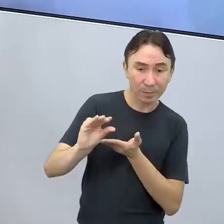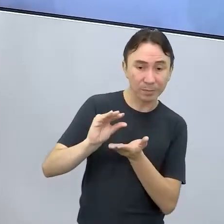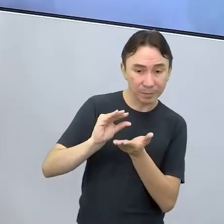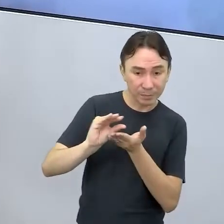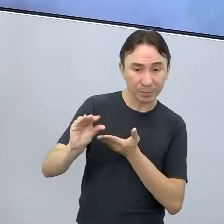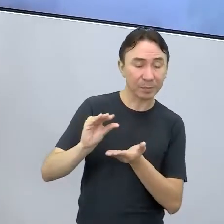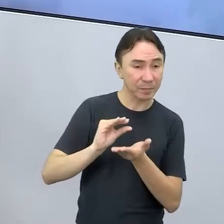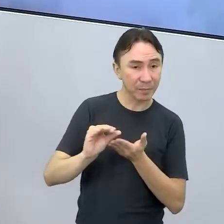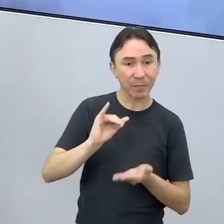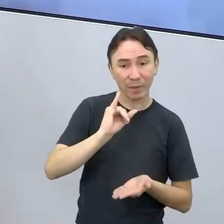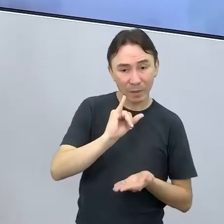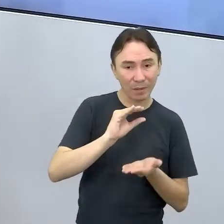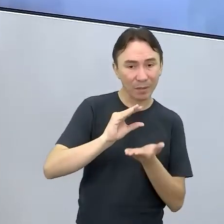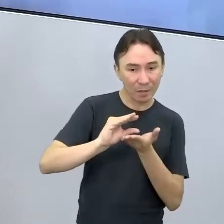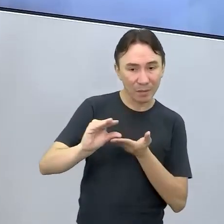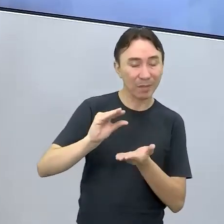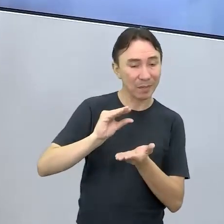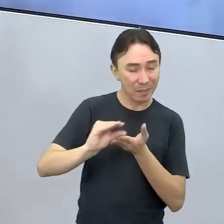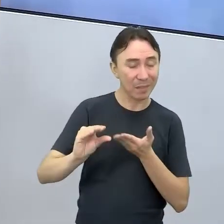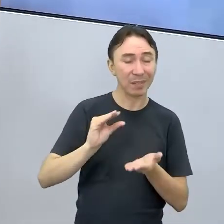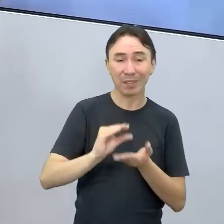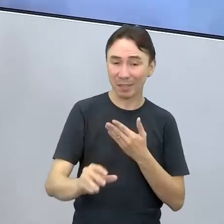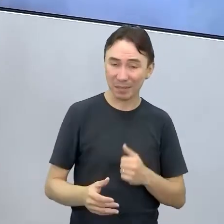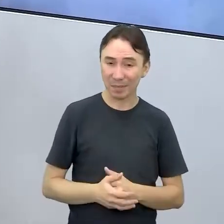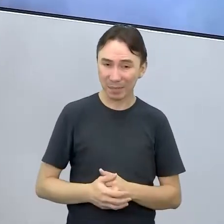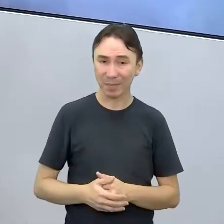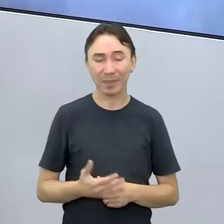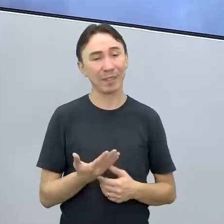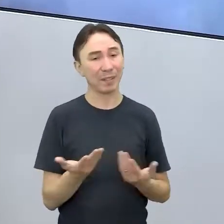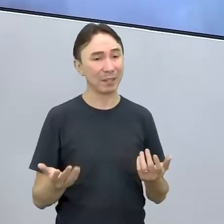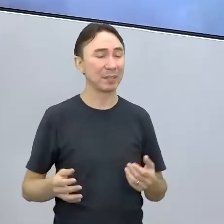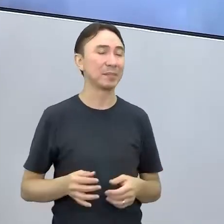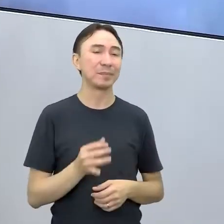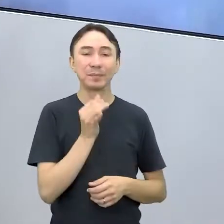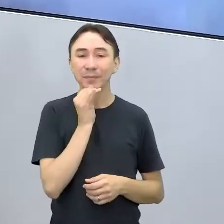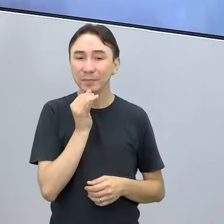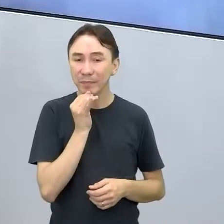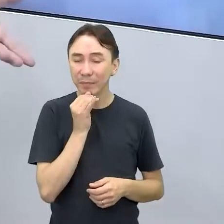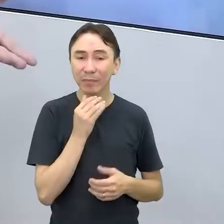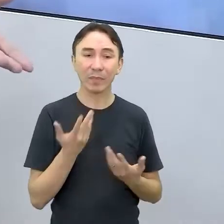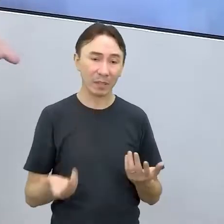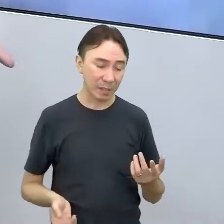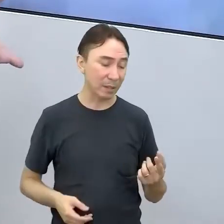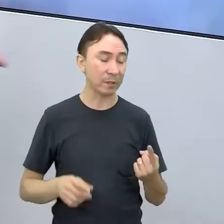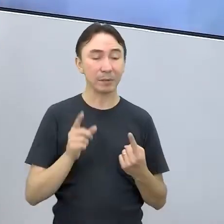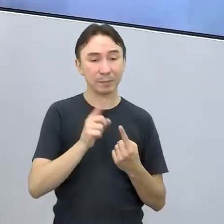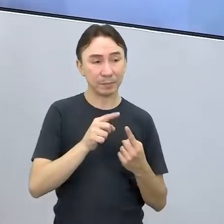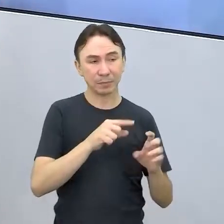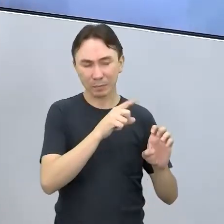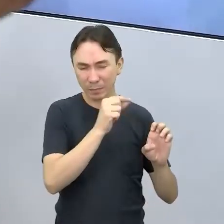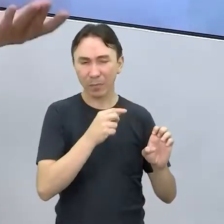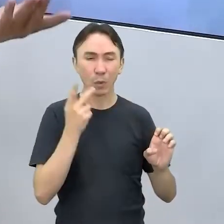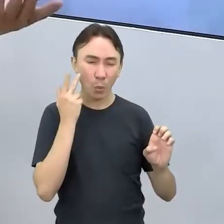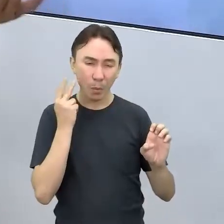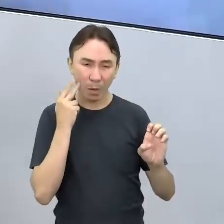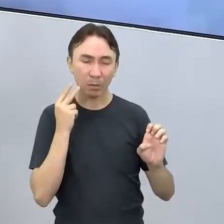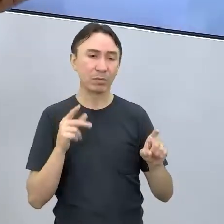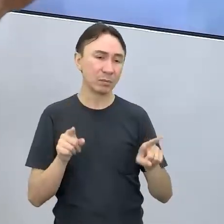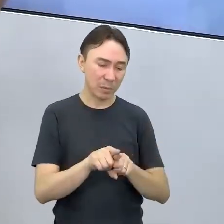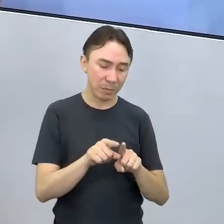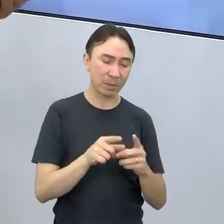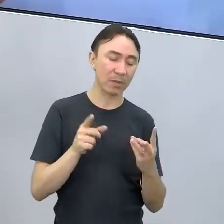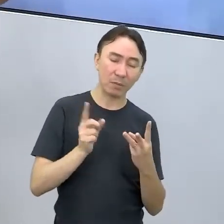no empreendimento clássico, não necessariamente você precisa fazer tudo lá dentro, né? No caso do serviço social, não é diferente.